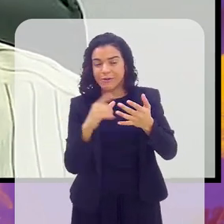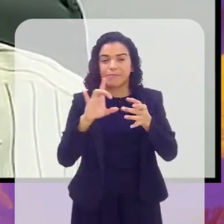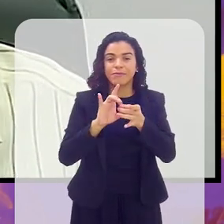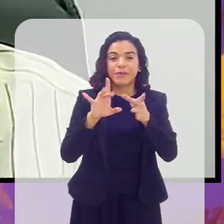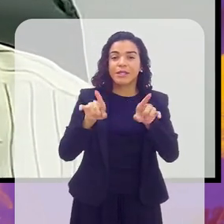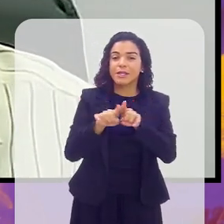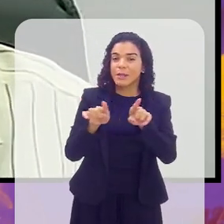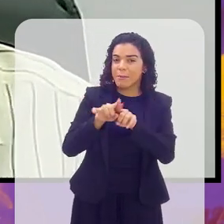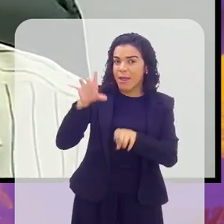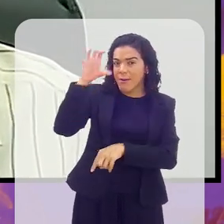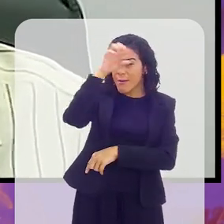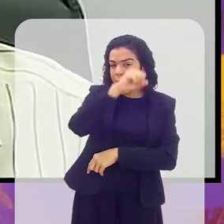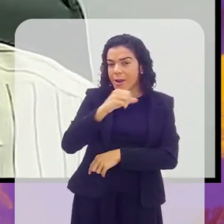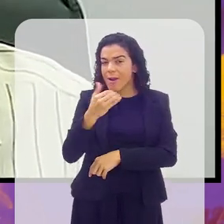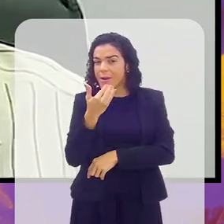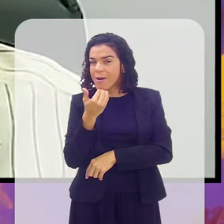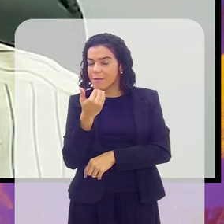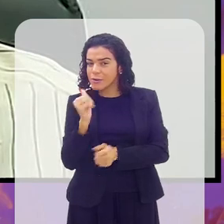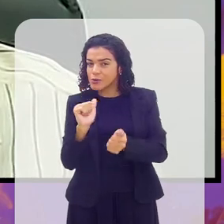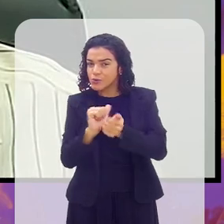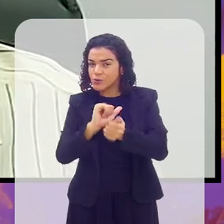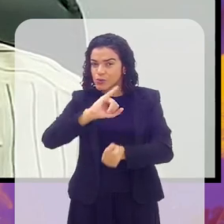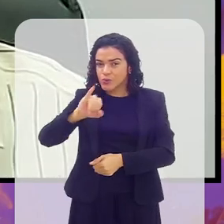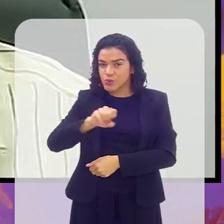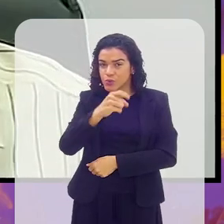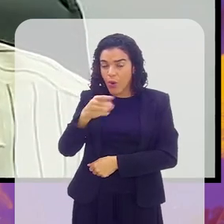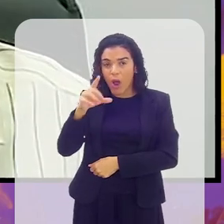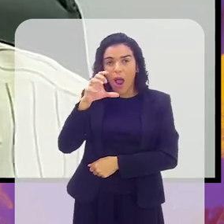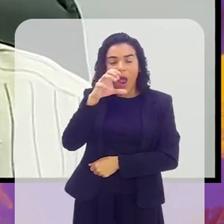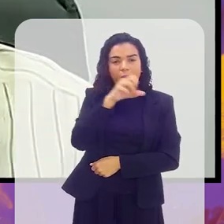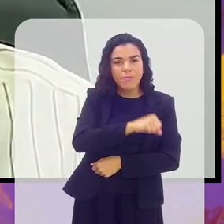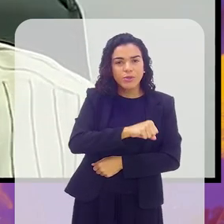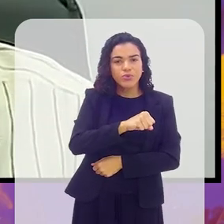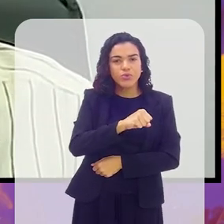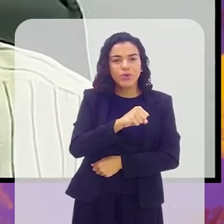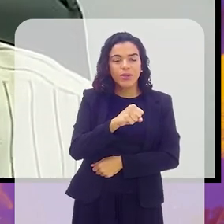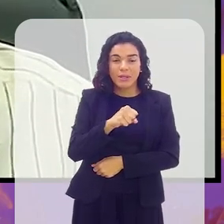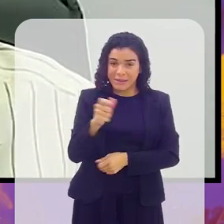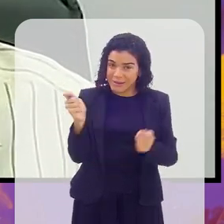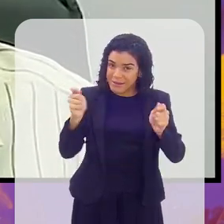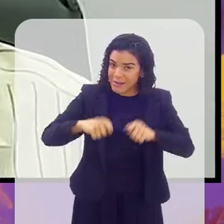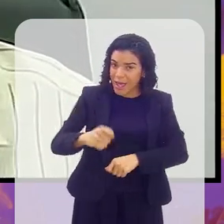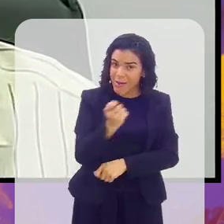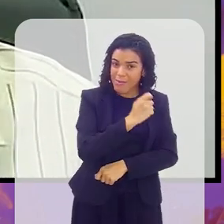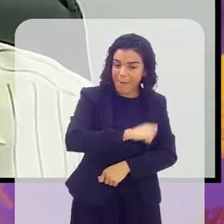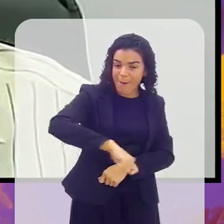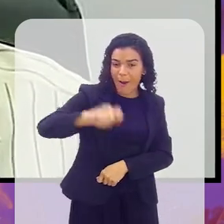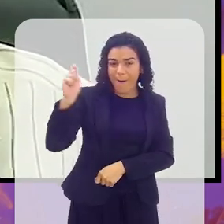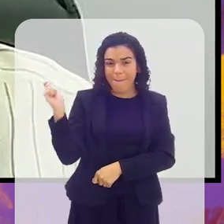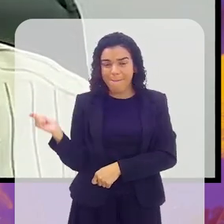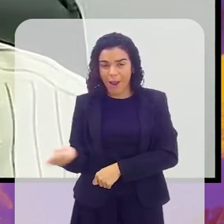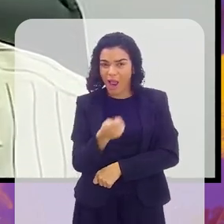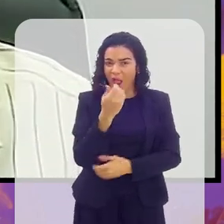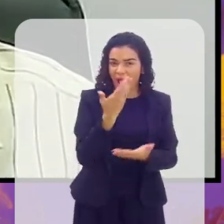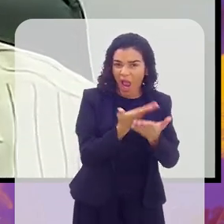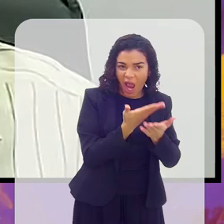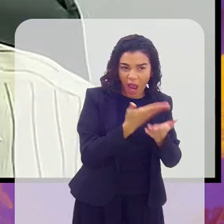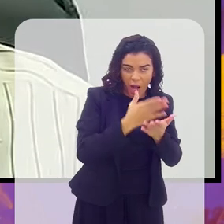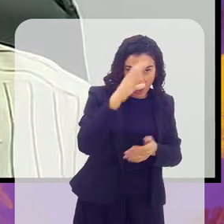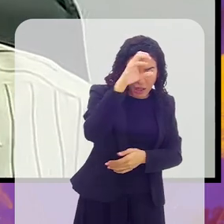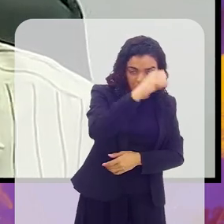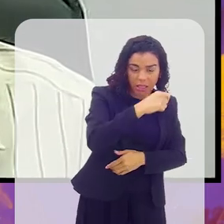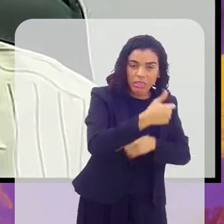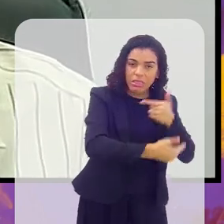aprendizado, como bem destacou o João Paulo, muito rápido. Cidadão para jogar tênis, haja aula para ele